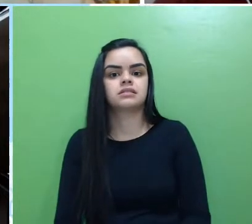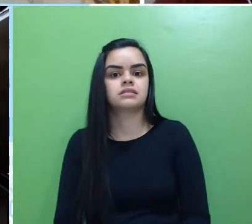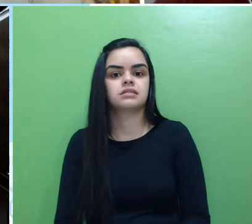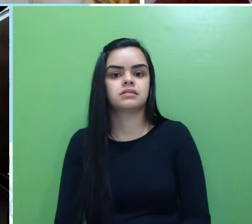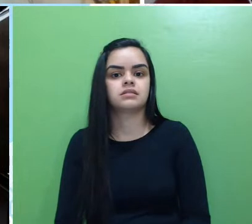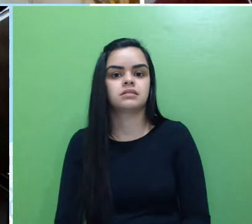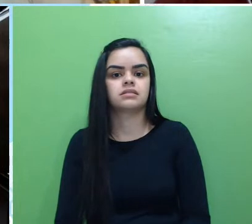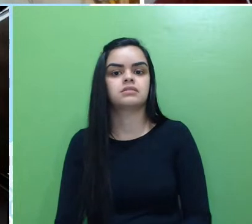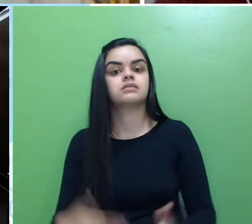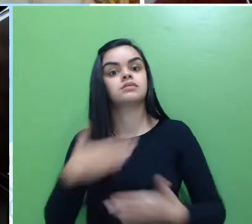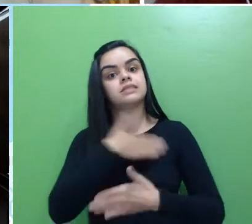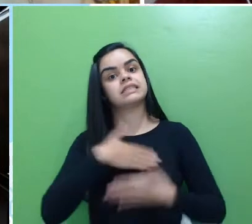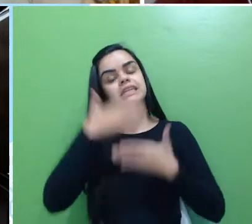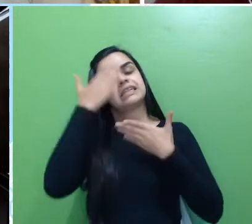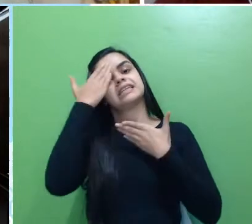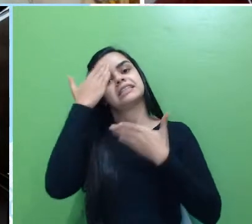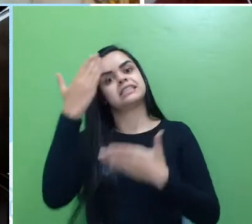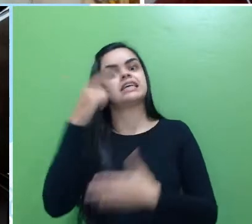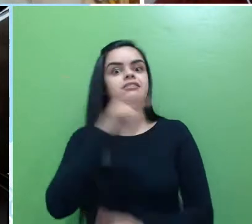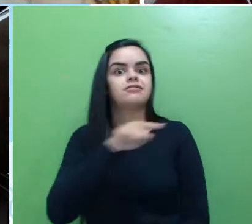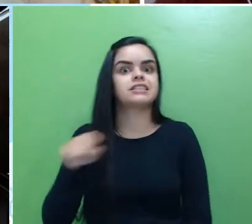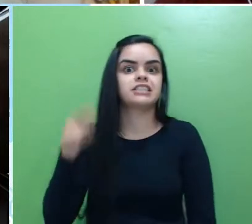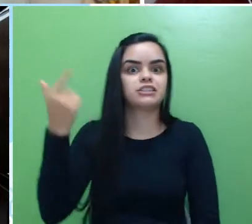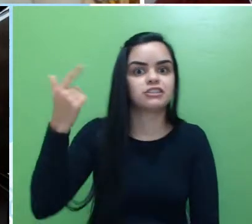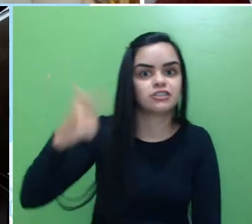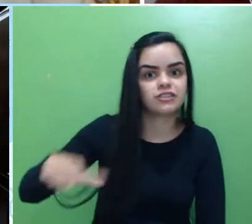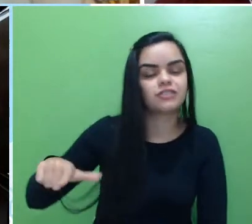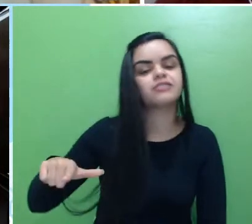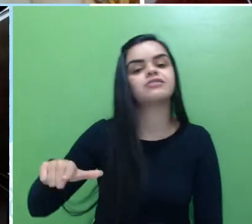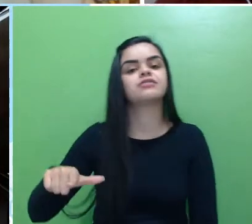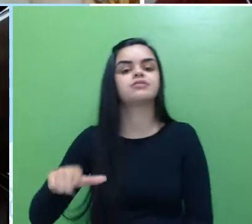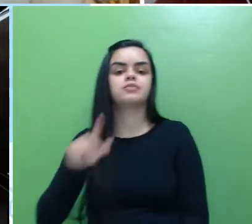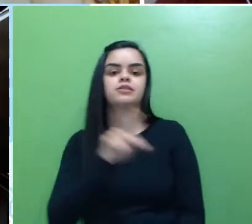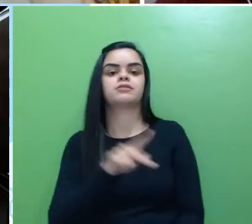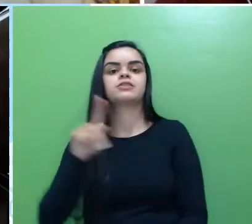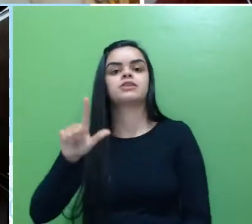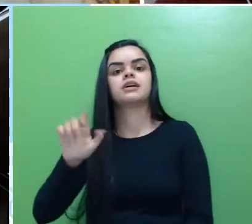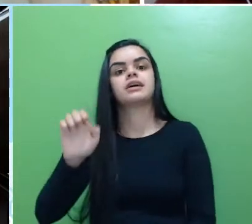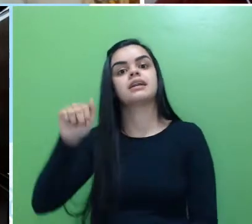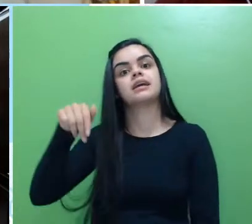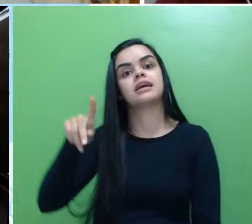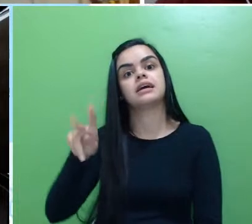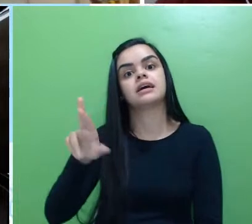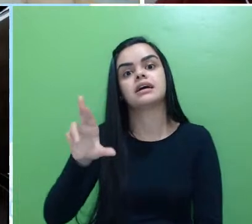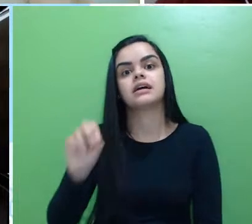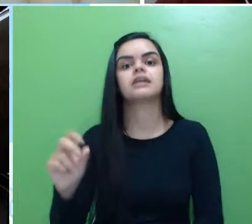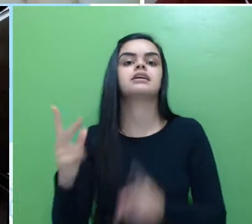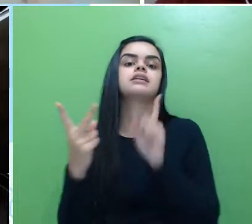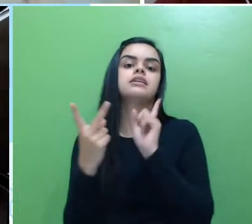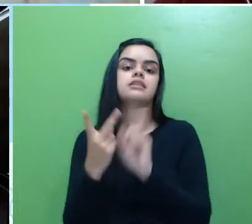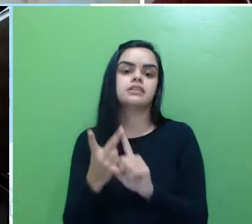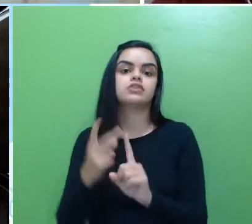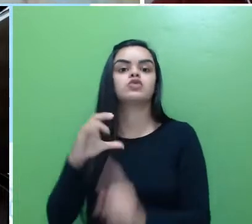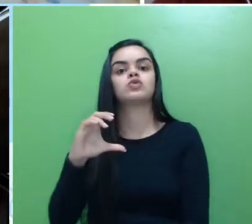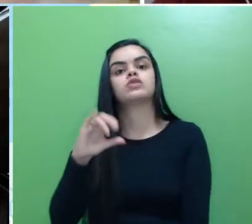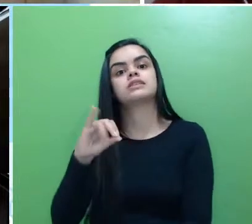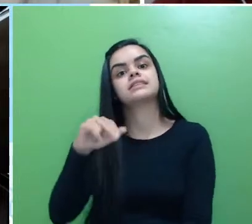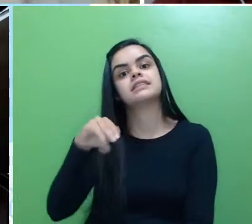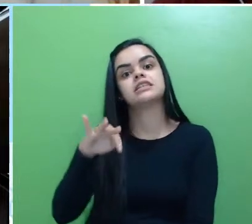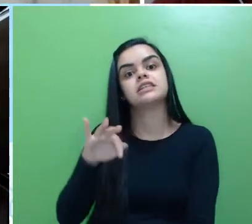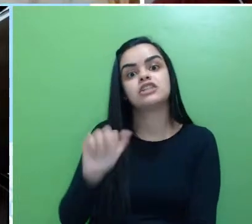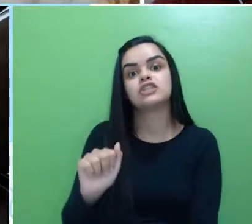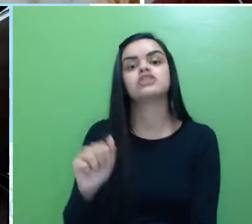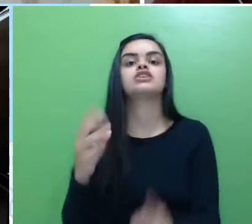Gostaria de agradecer, então, mais uma vez, a presença do professor Leandro, da professora Cintia, do professor Lucas, das